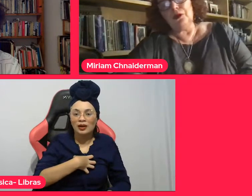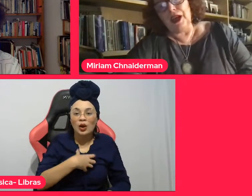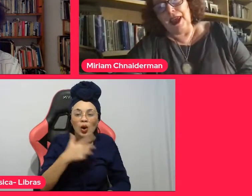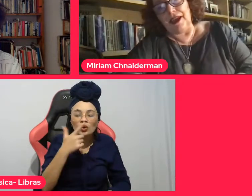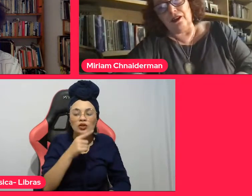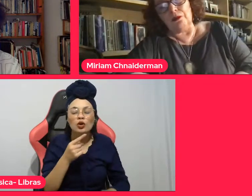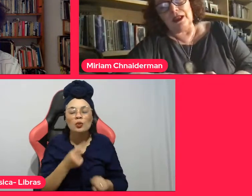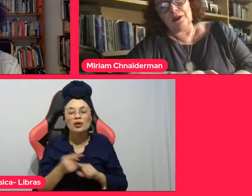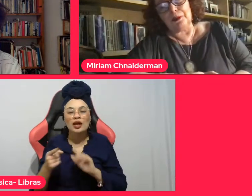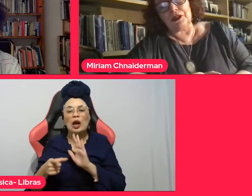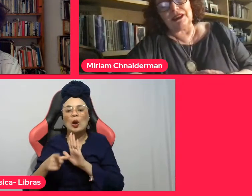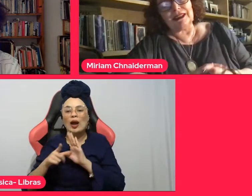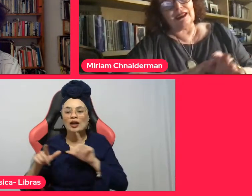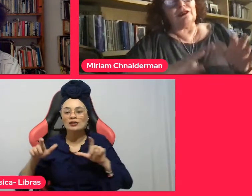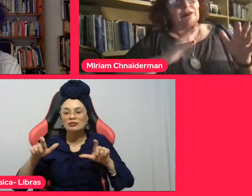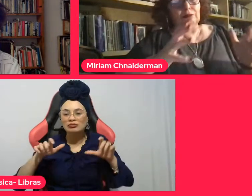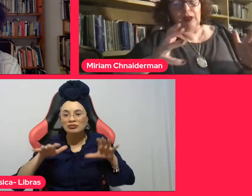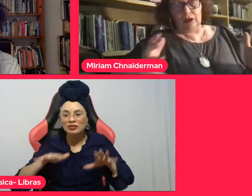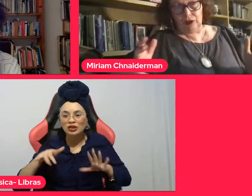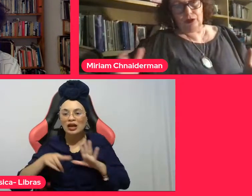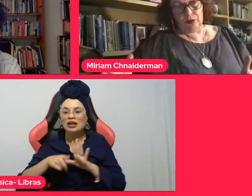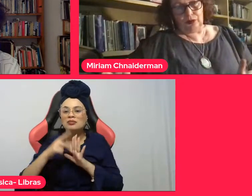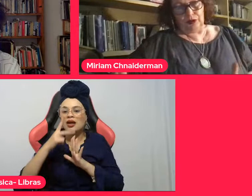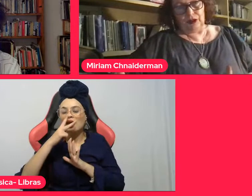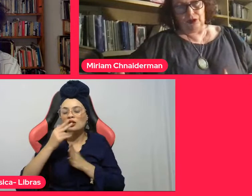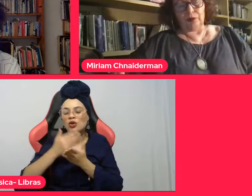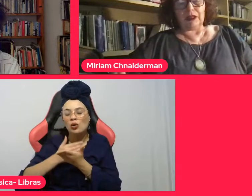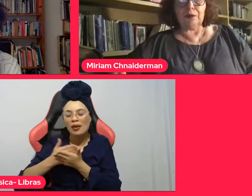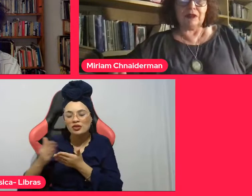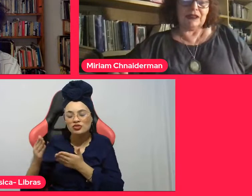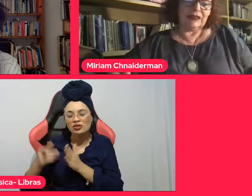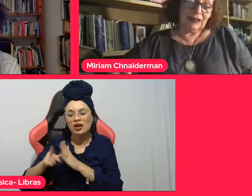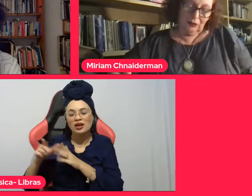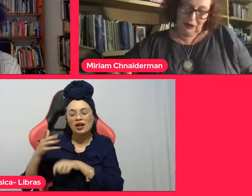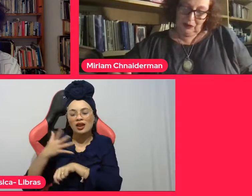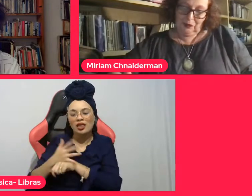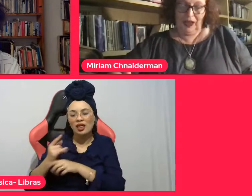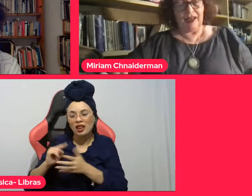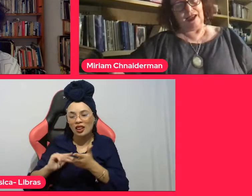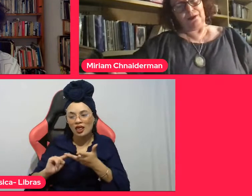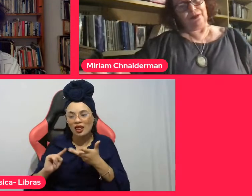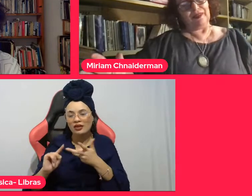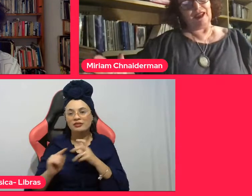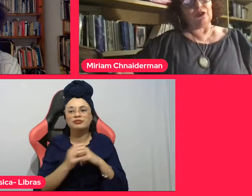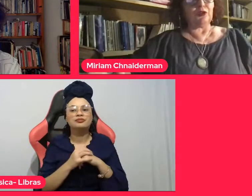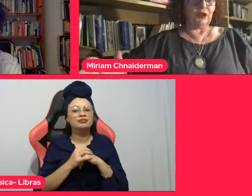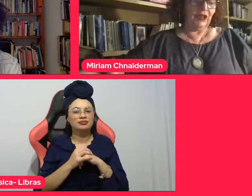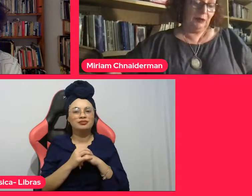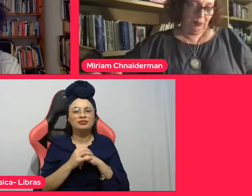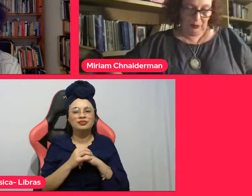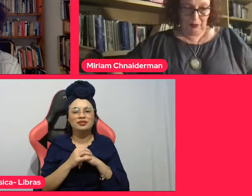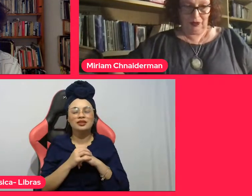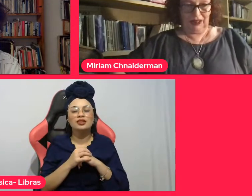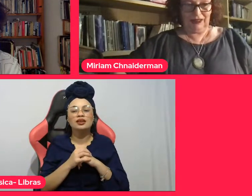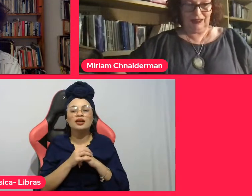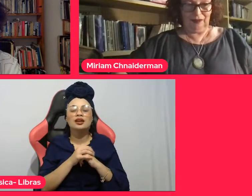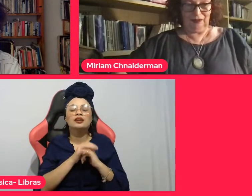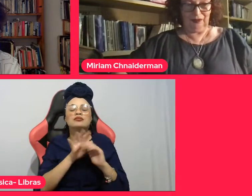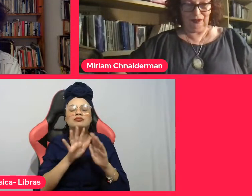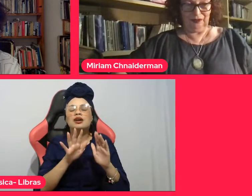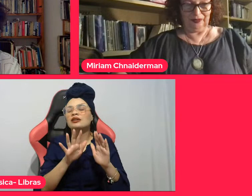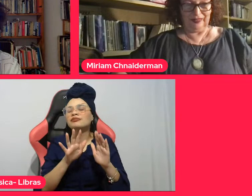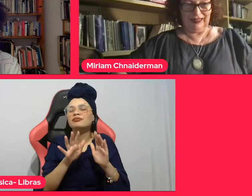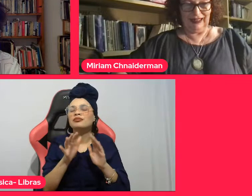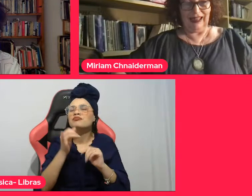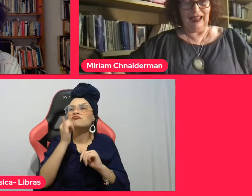Como é uma exposição no meio de tudo isso? Uma exposição que fala eu sonhei em português,